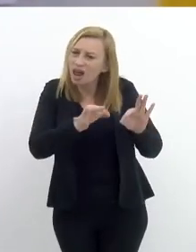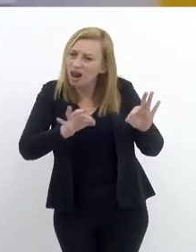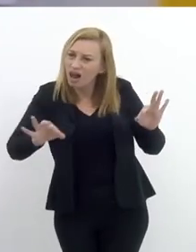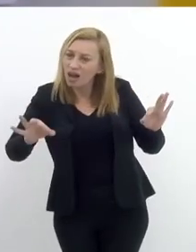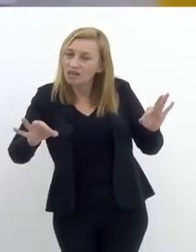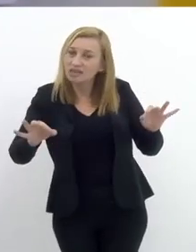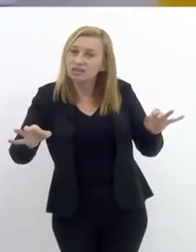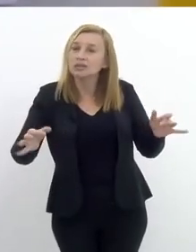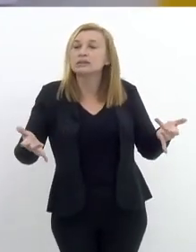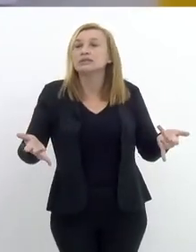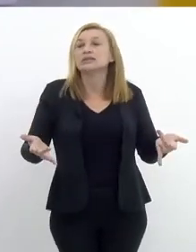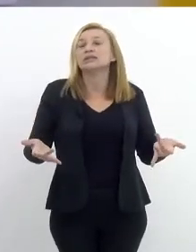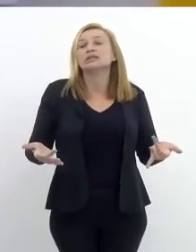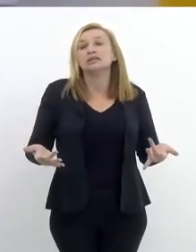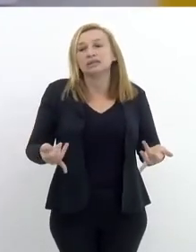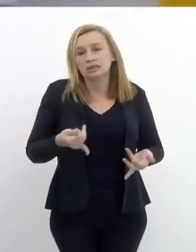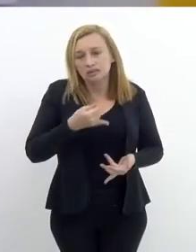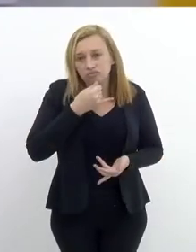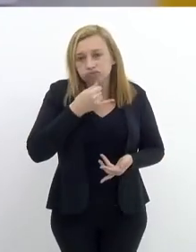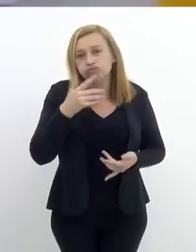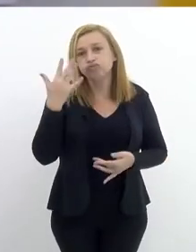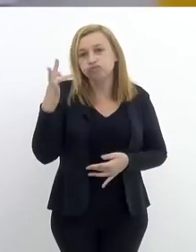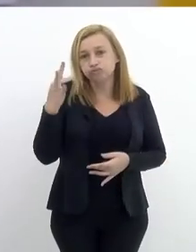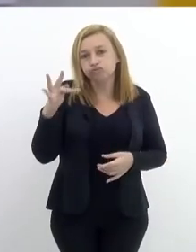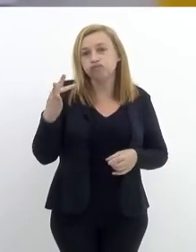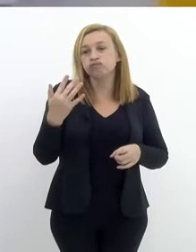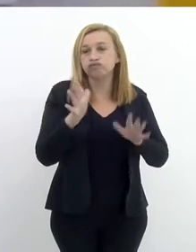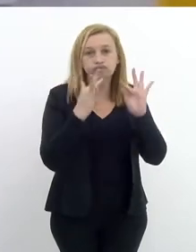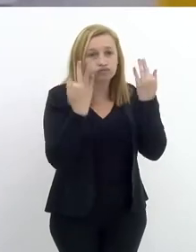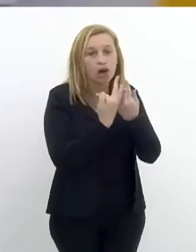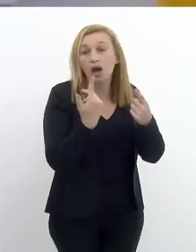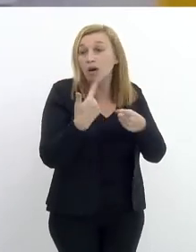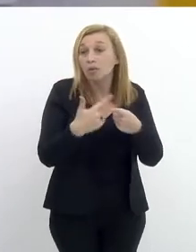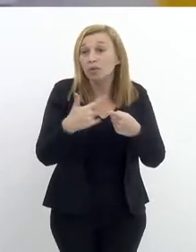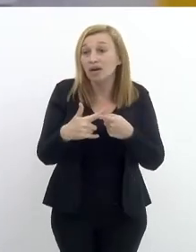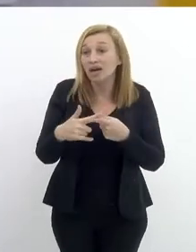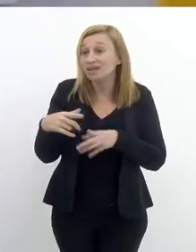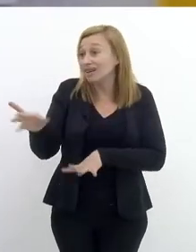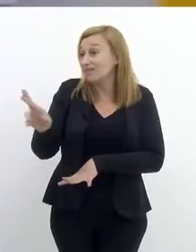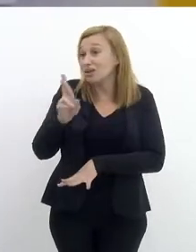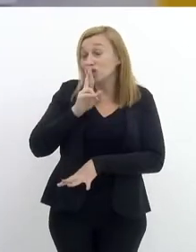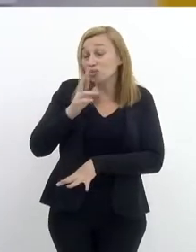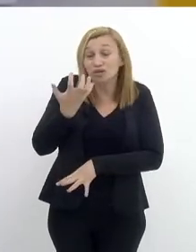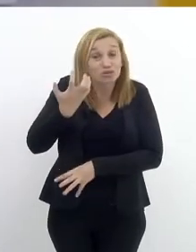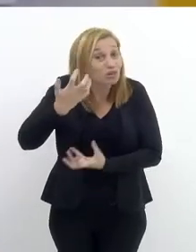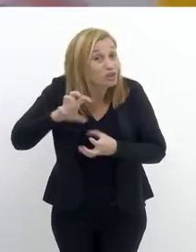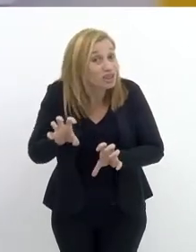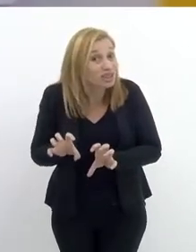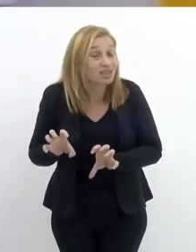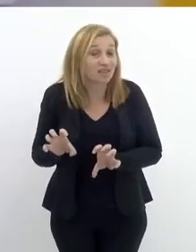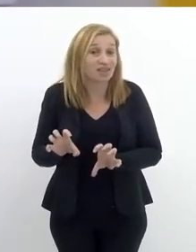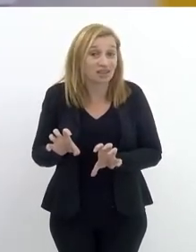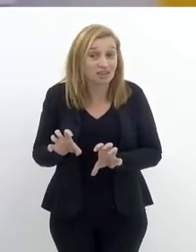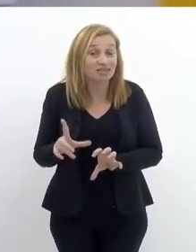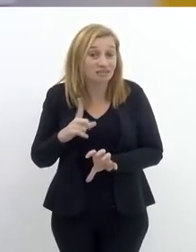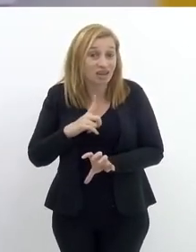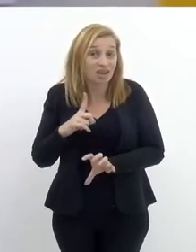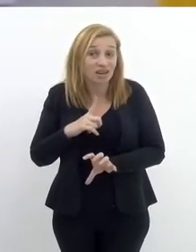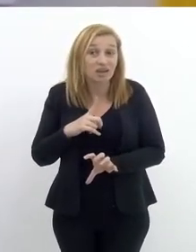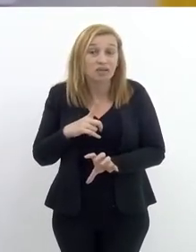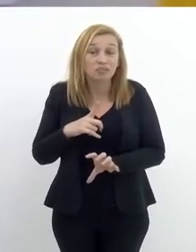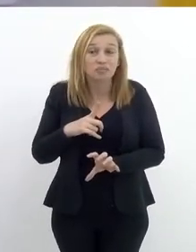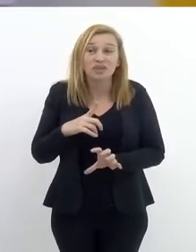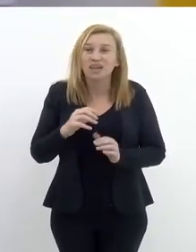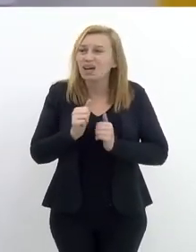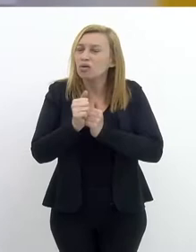longo, é um processo emocionalmente desgastante para a família, porque ela está lidando com uma resposta que ela talvez não queira enfrentar, que é a